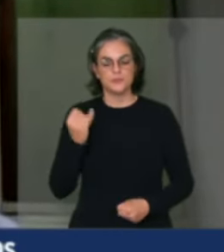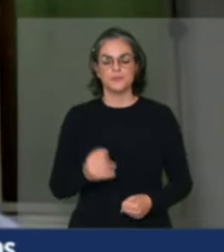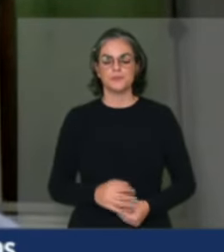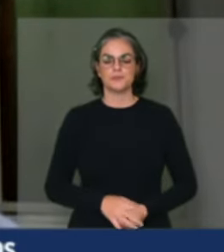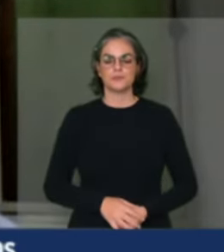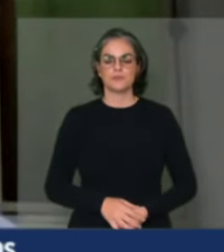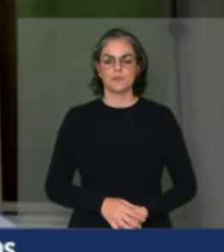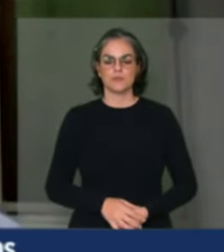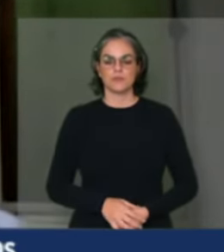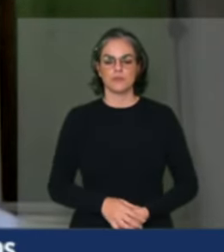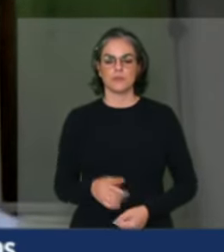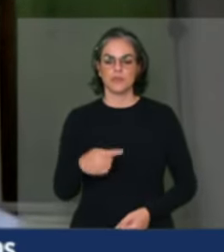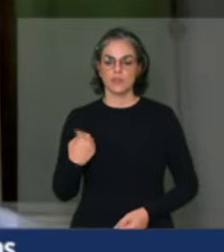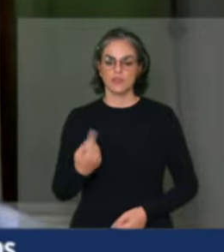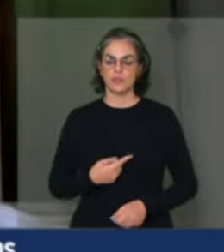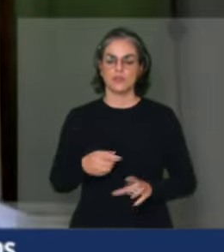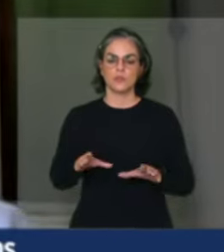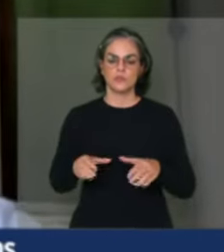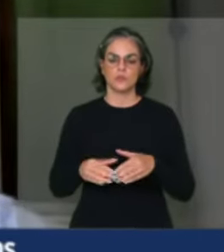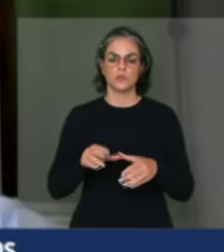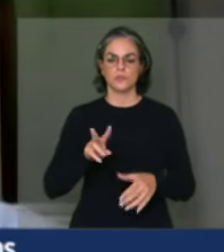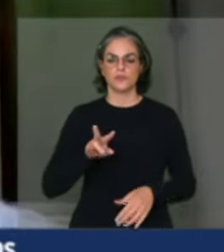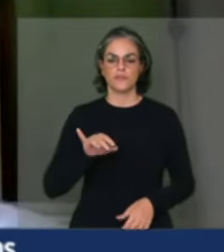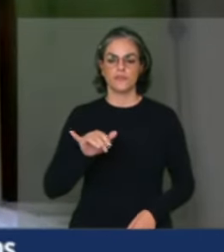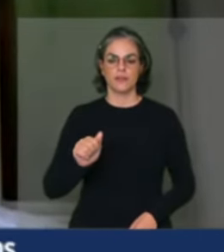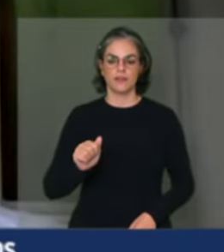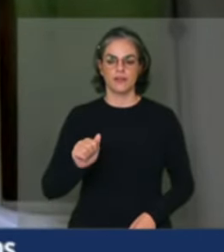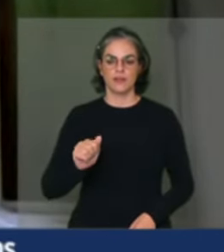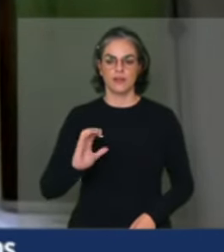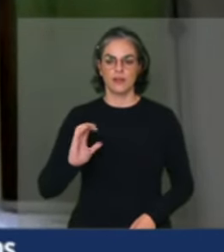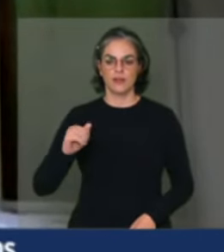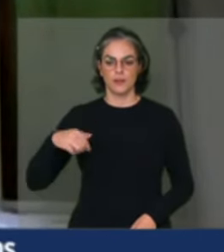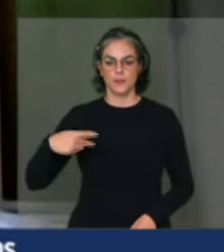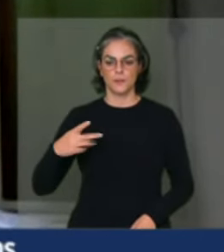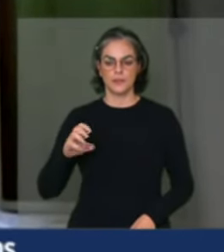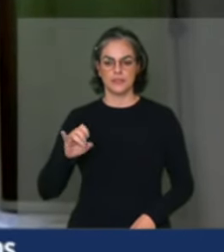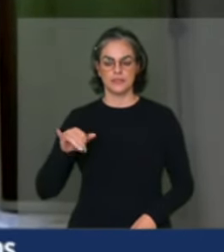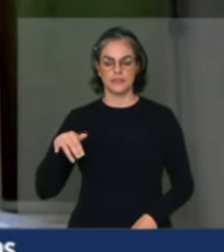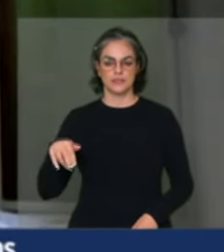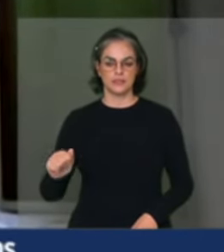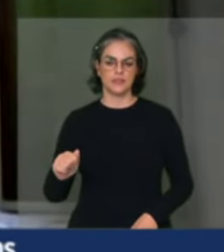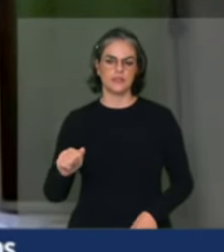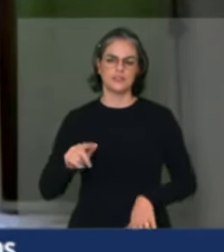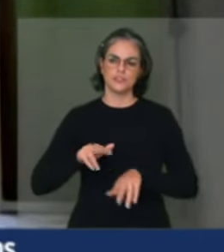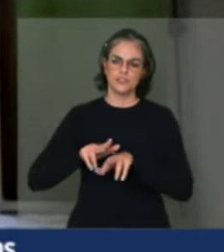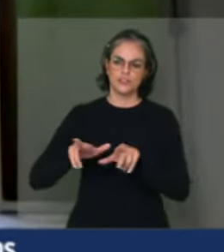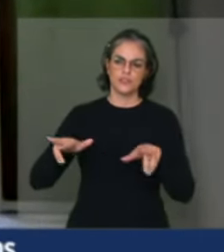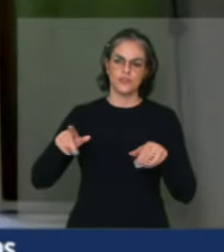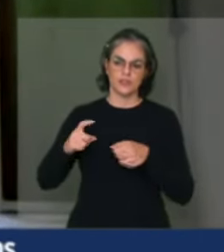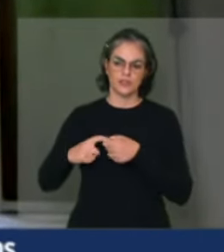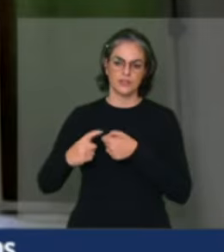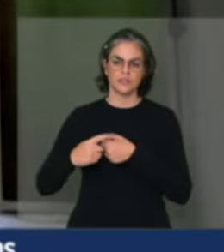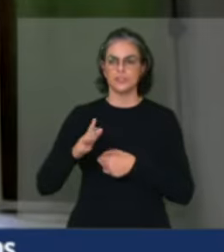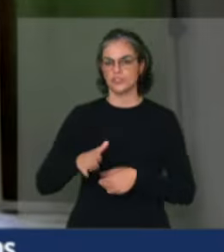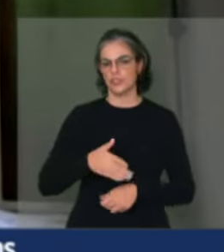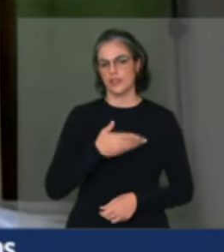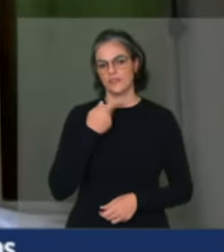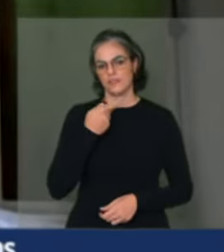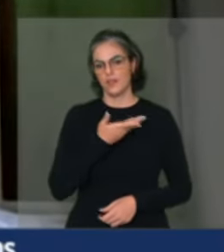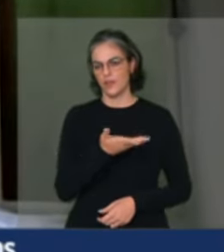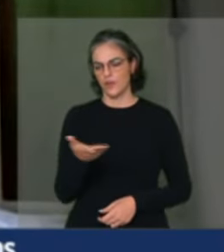composição da via campesina é ampla, o MST já falou, o MPA já falou, falou as demais entidades